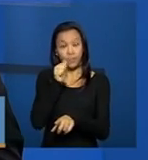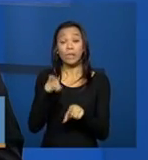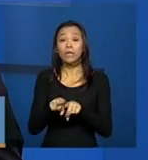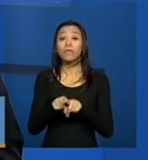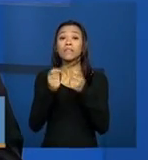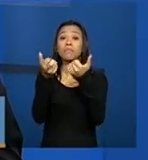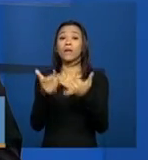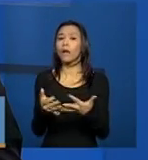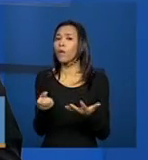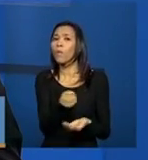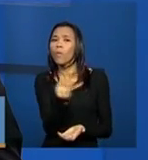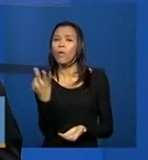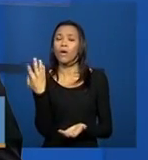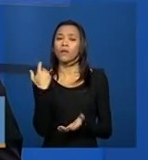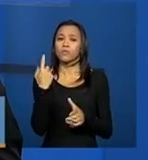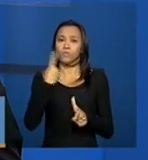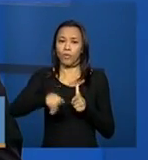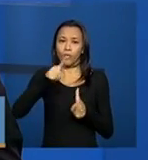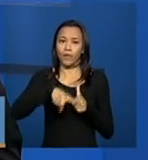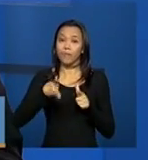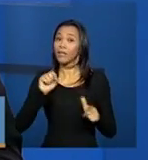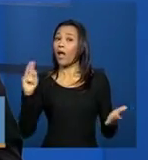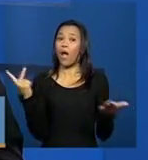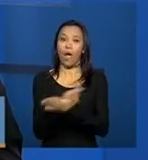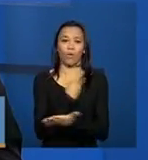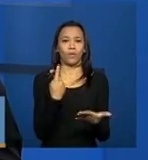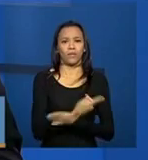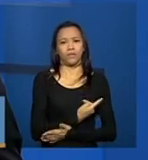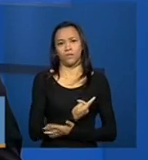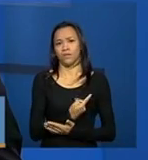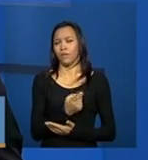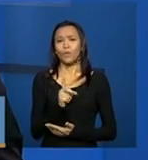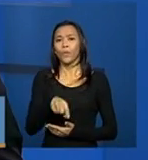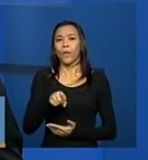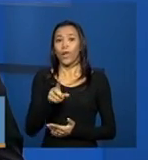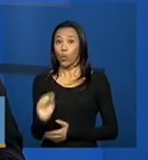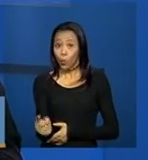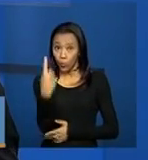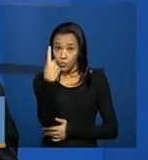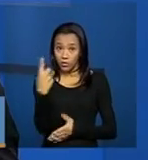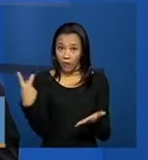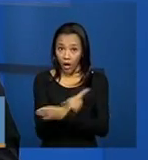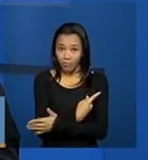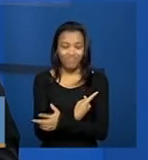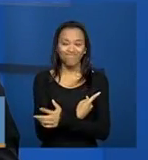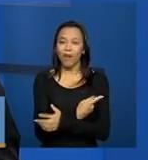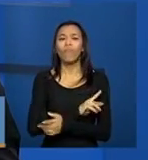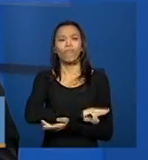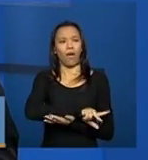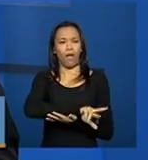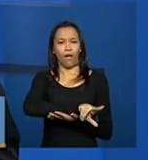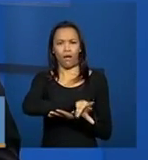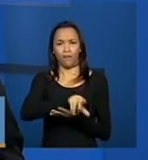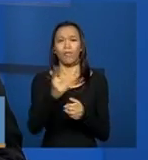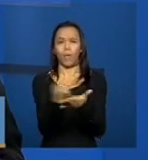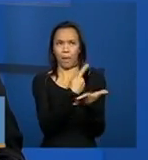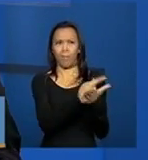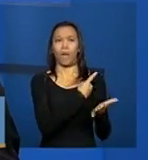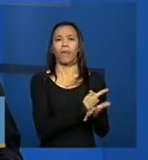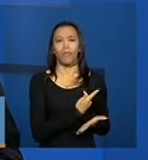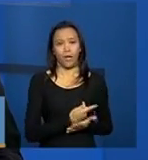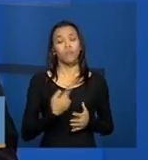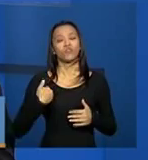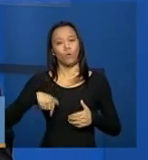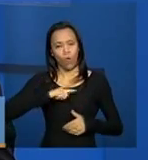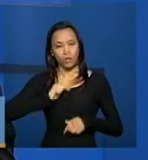quais são os problemas que estão acontecendo, né? Porque não é um caso isolado, mas assim, já estamos trabalhando para resolver